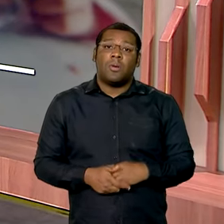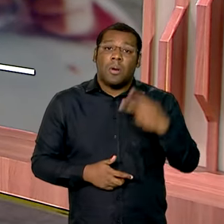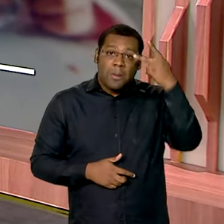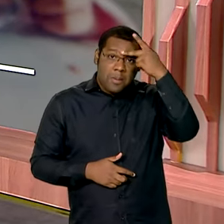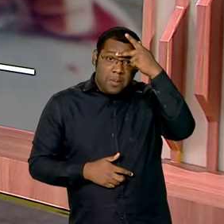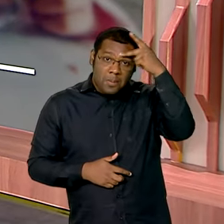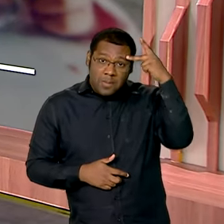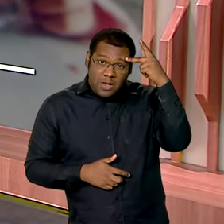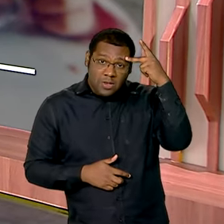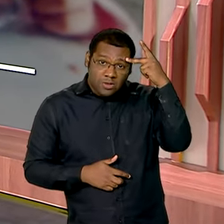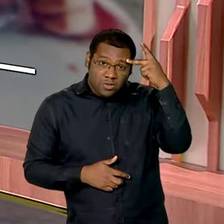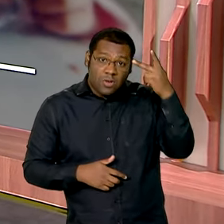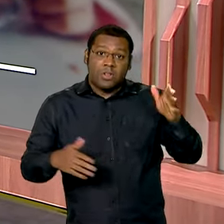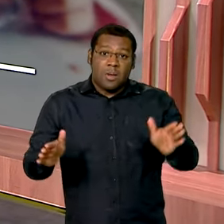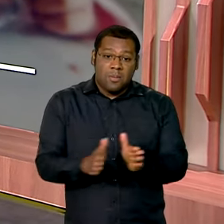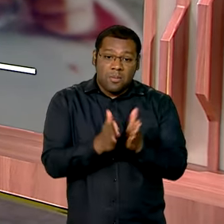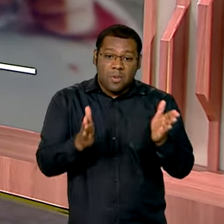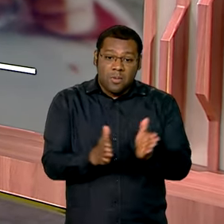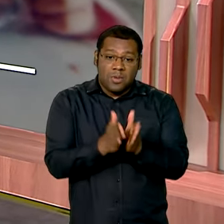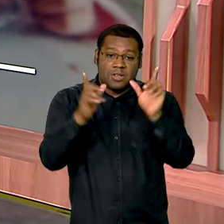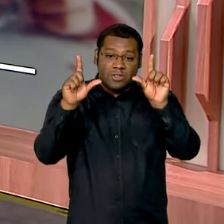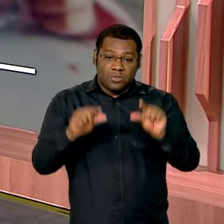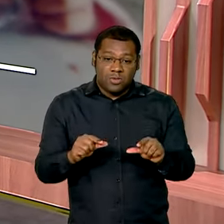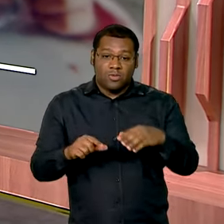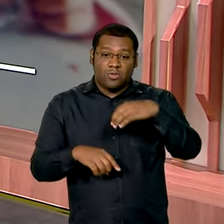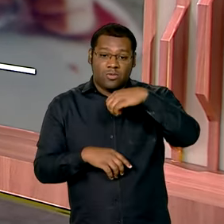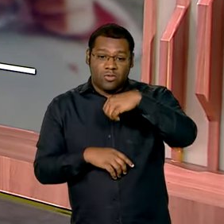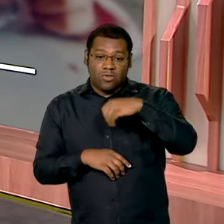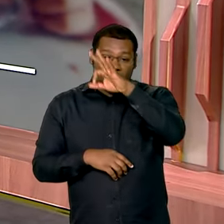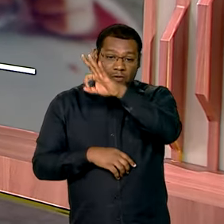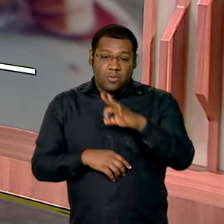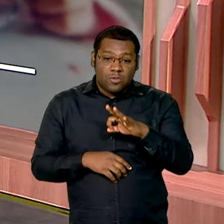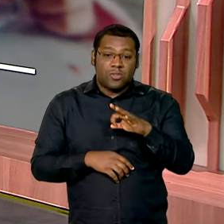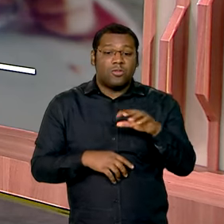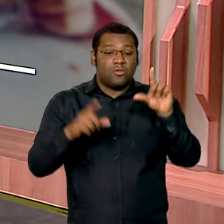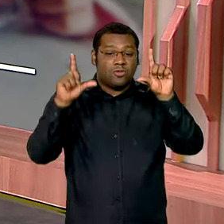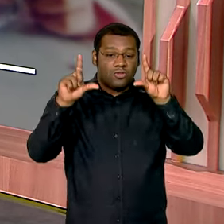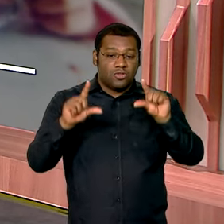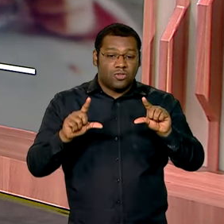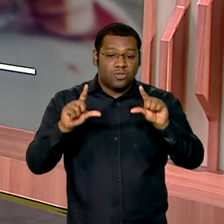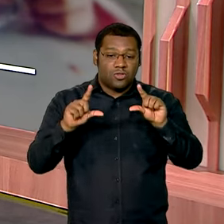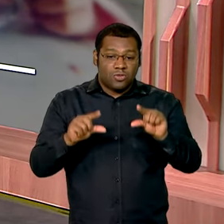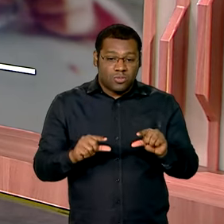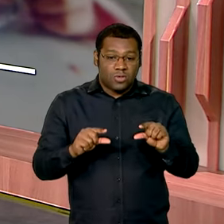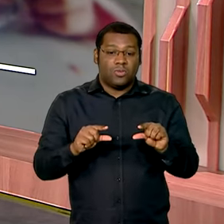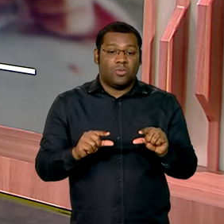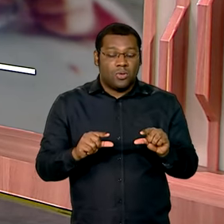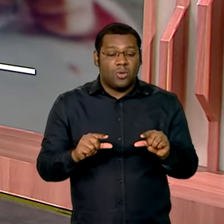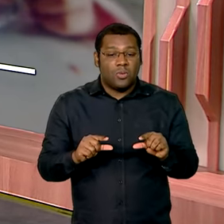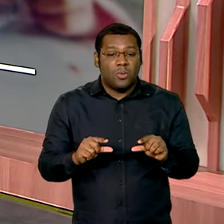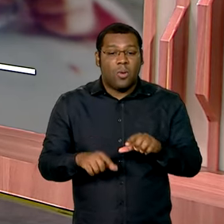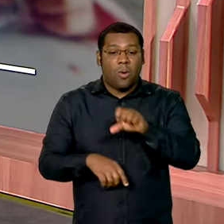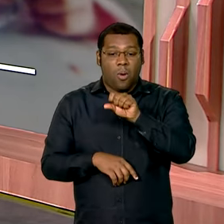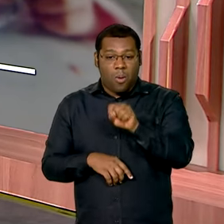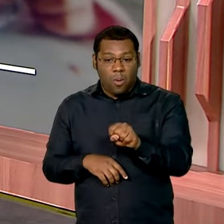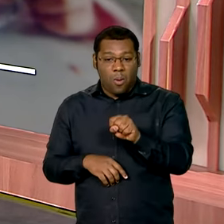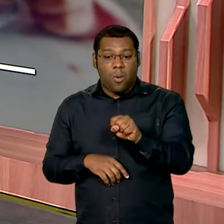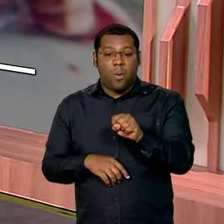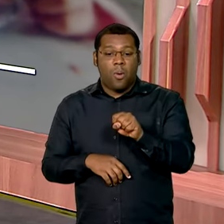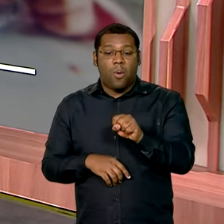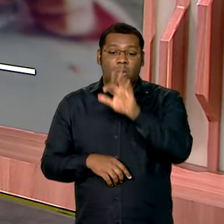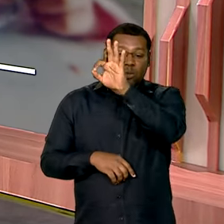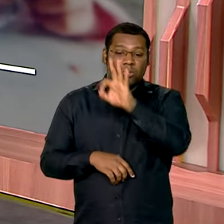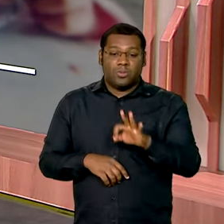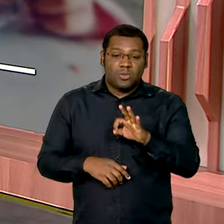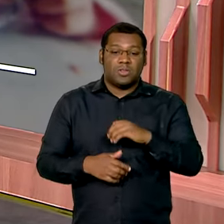pessoas abaixo da linha da pobreza caiu de 9,6% em 2022 para 8,3